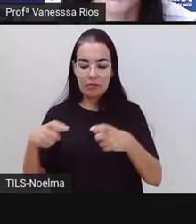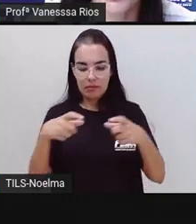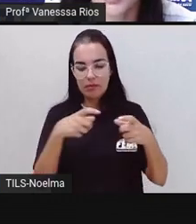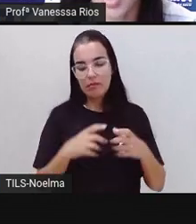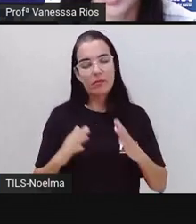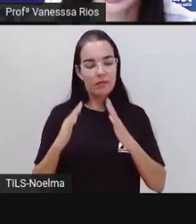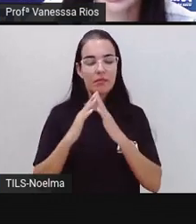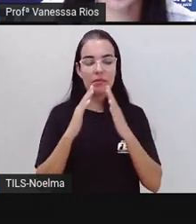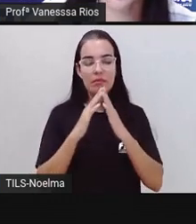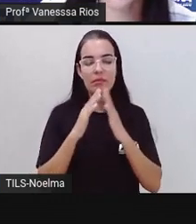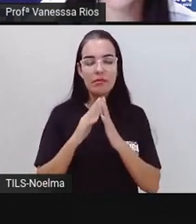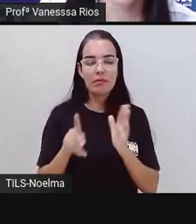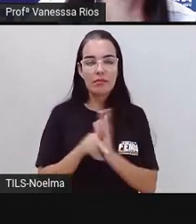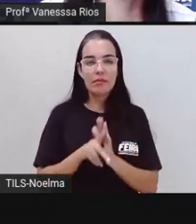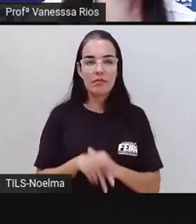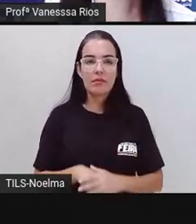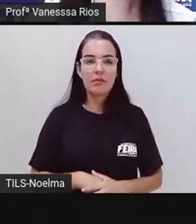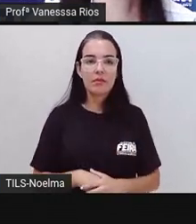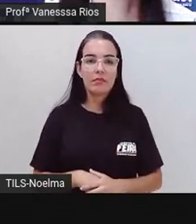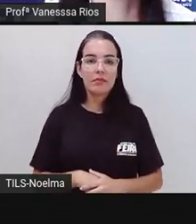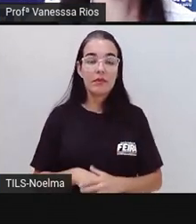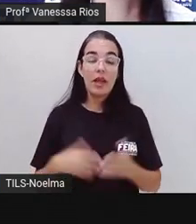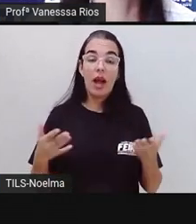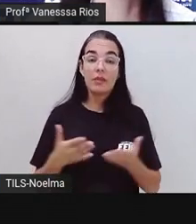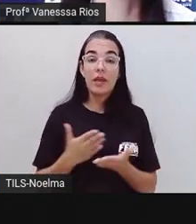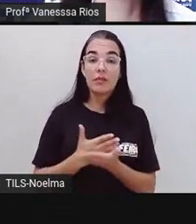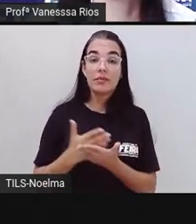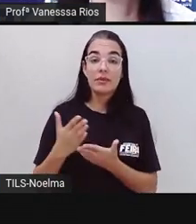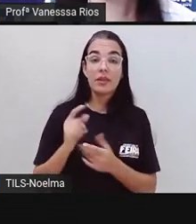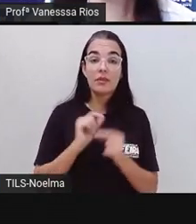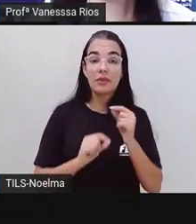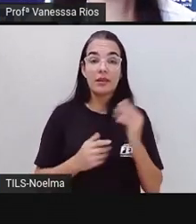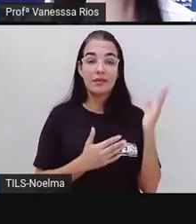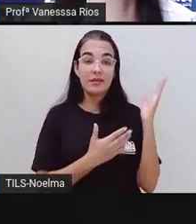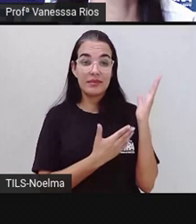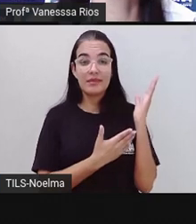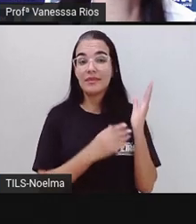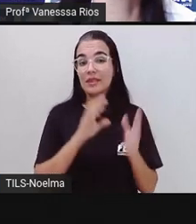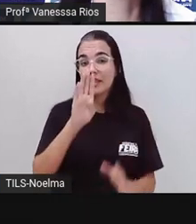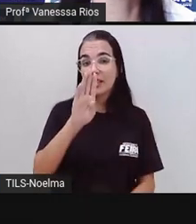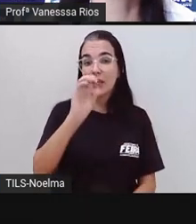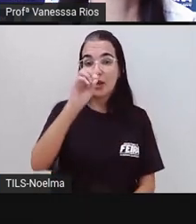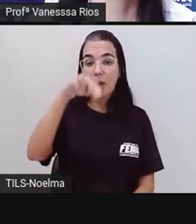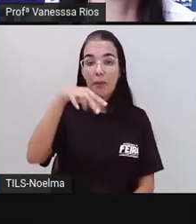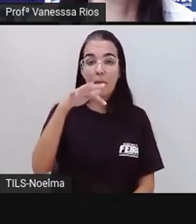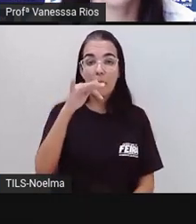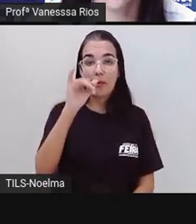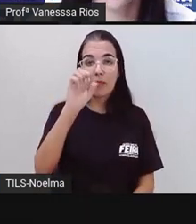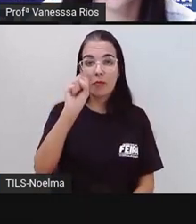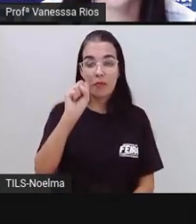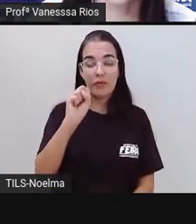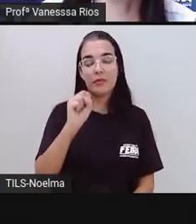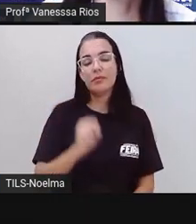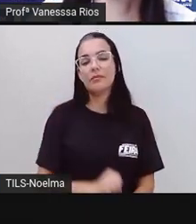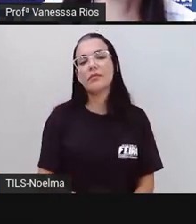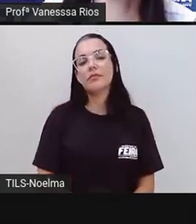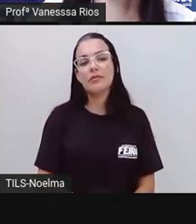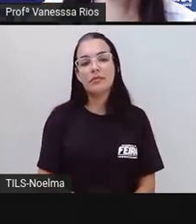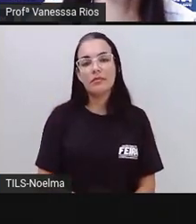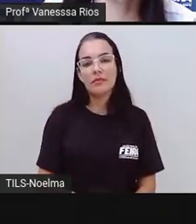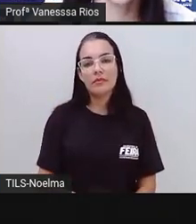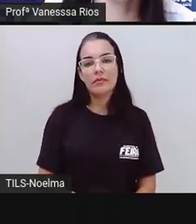moramos, que habitamos. E aí vamos iniciar conhecendo um pouquinho sobre o distrito de Bom Fim de Feira.